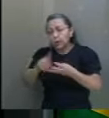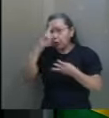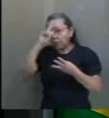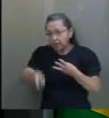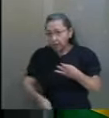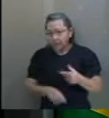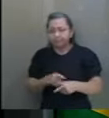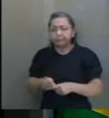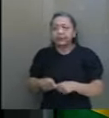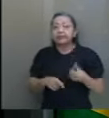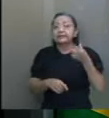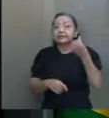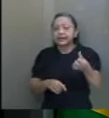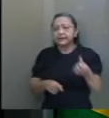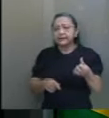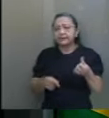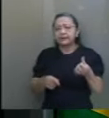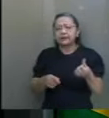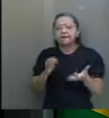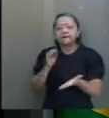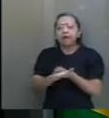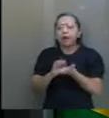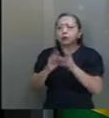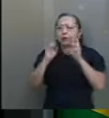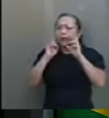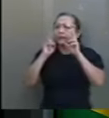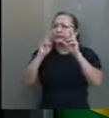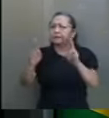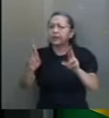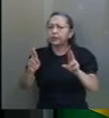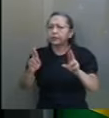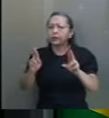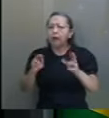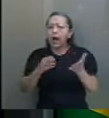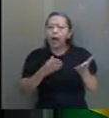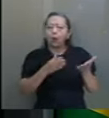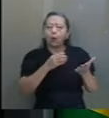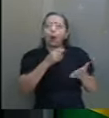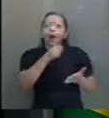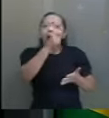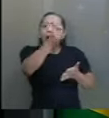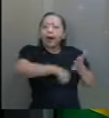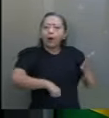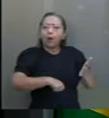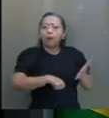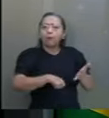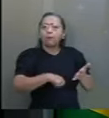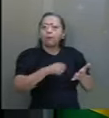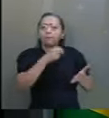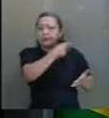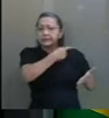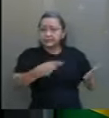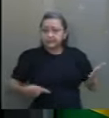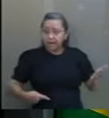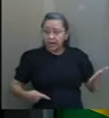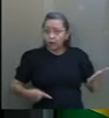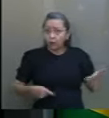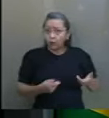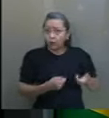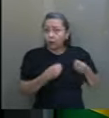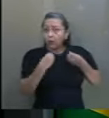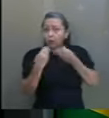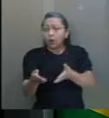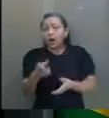Seis, desrespeito ao indultro presidencial concedido, senador Rafael Tenório,